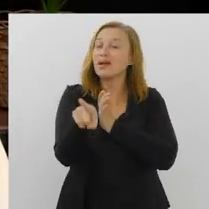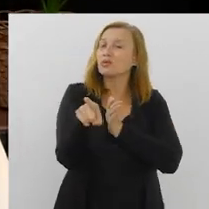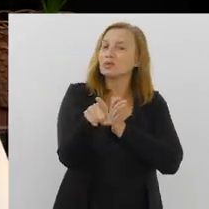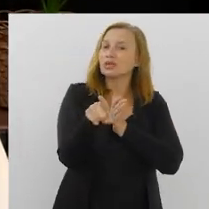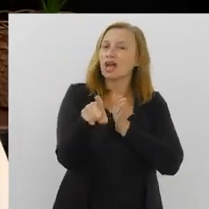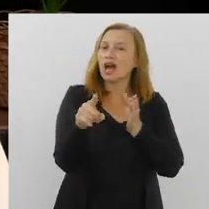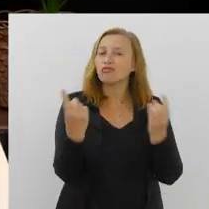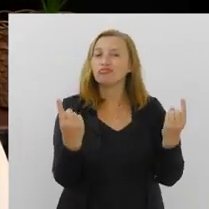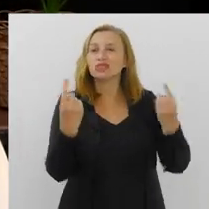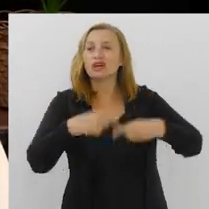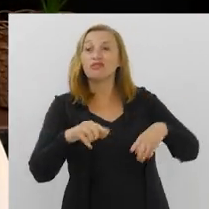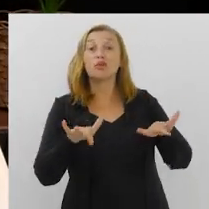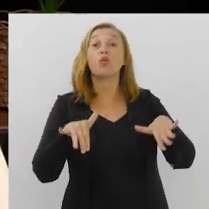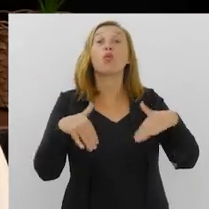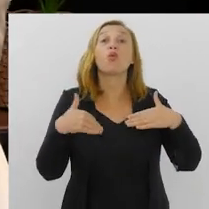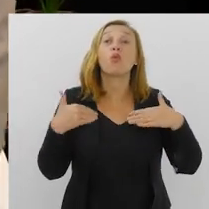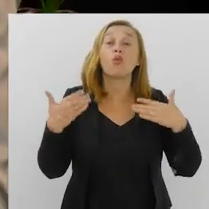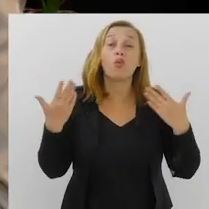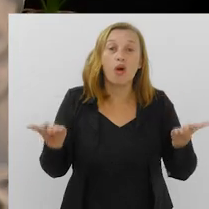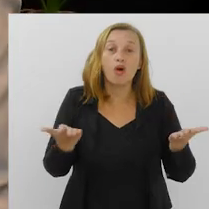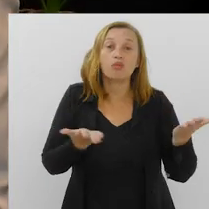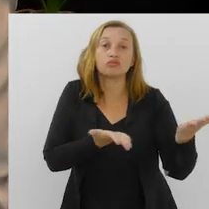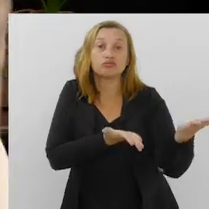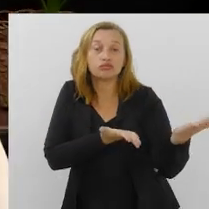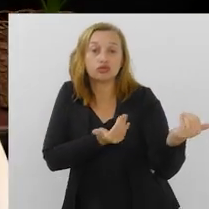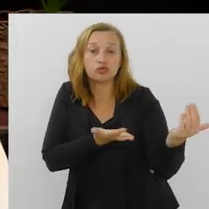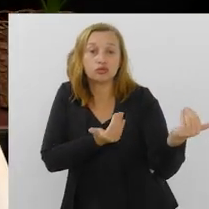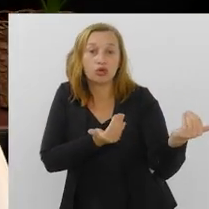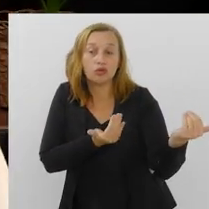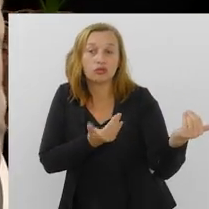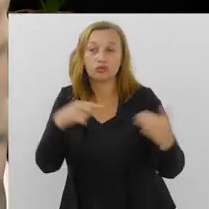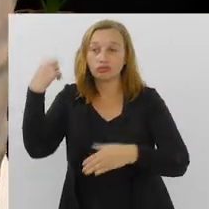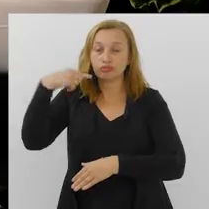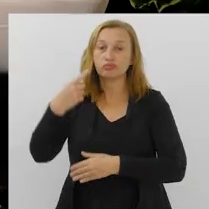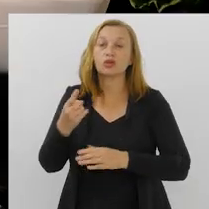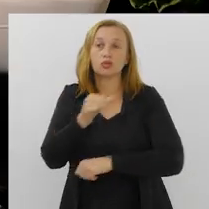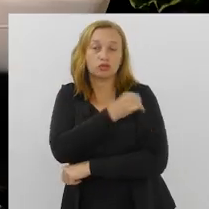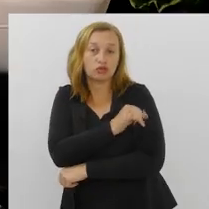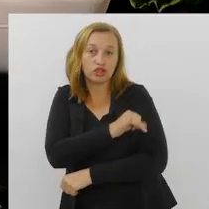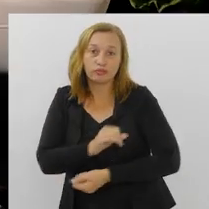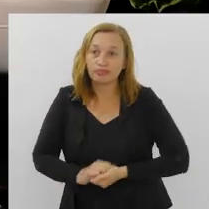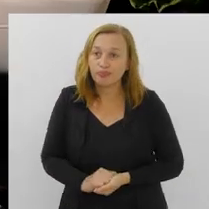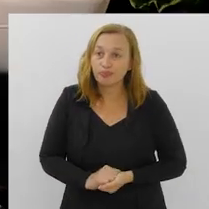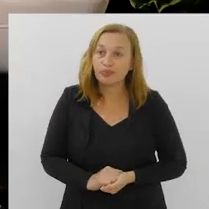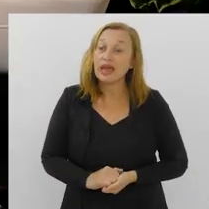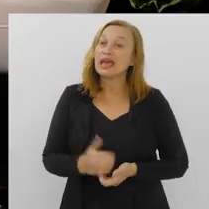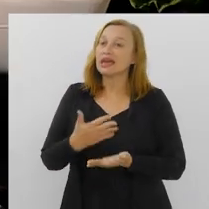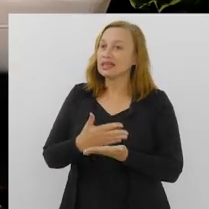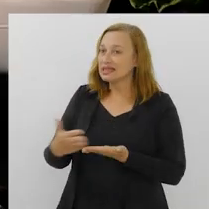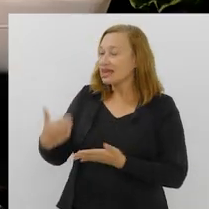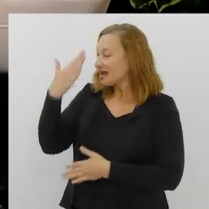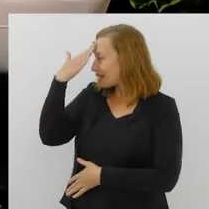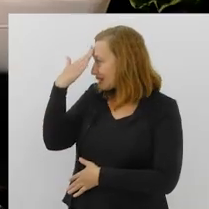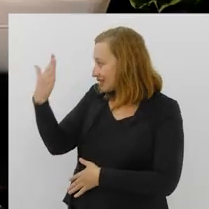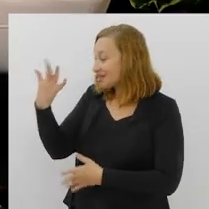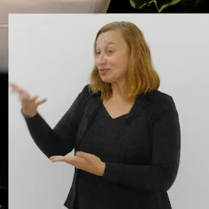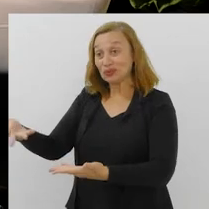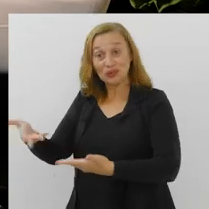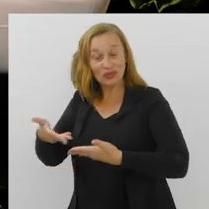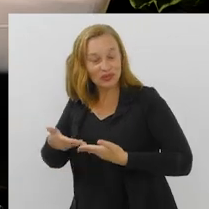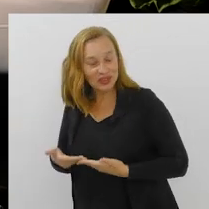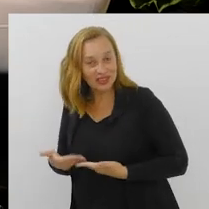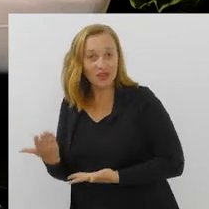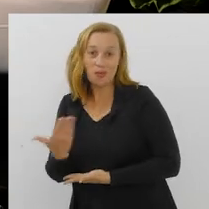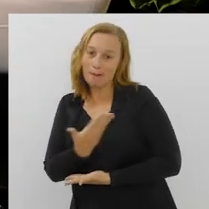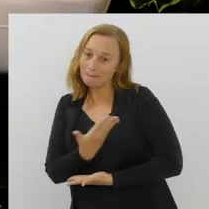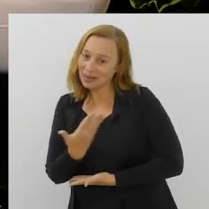os desafios do advogado jovem hoje no Rio de Janeiro. Bom, queria iniciar agradecendo o convite